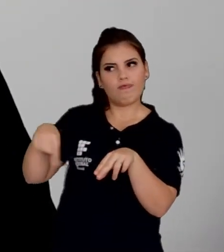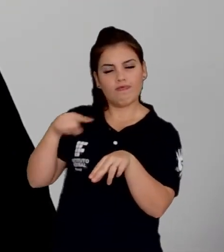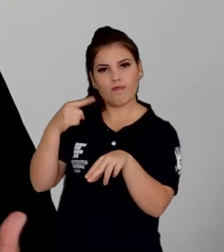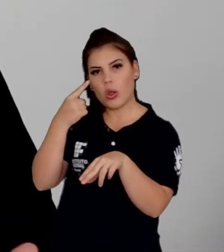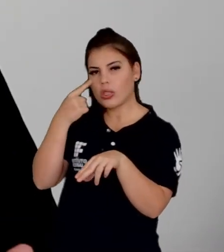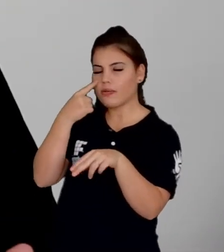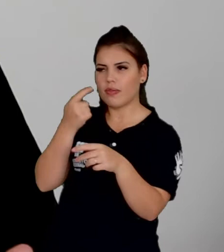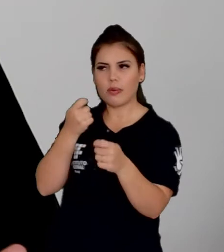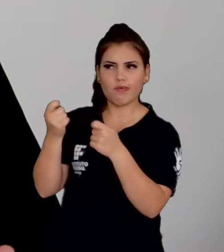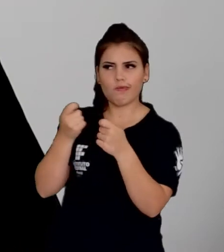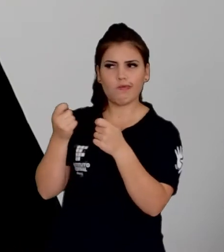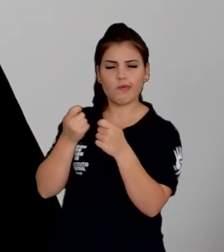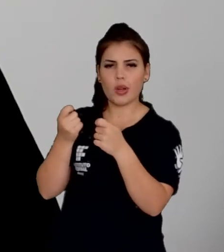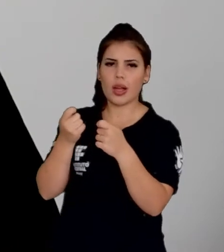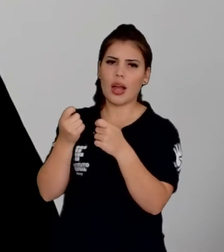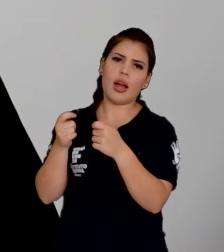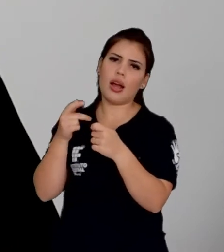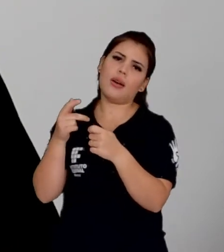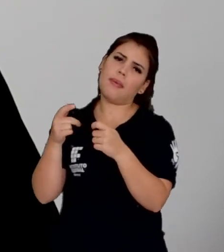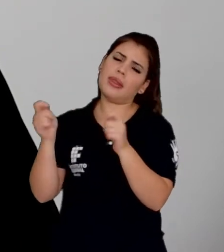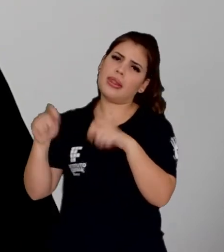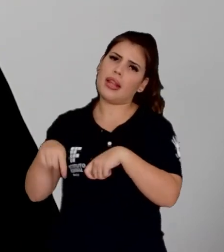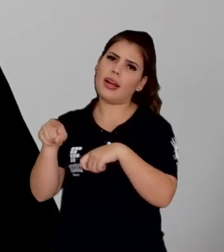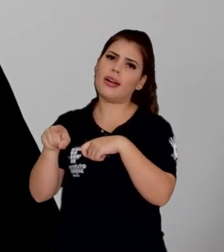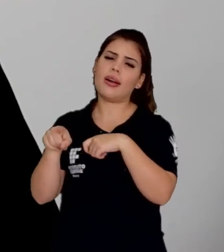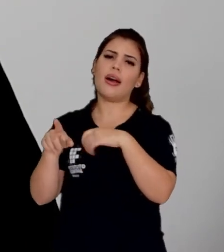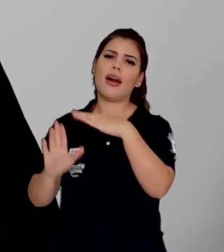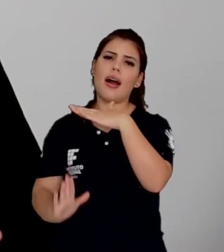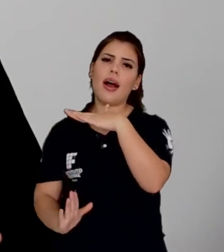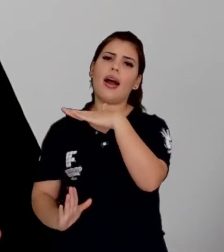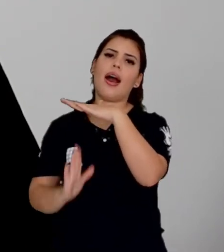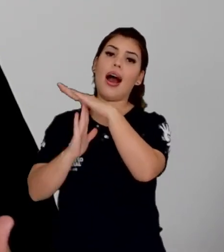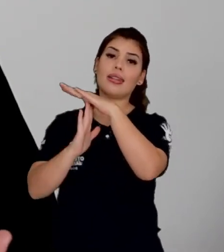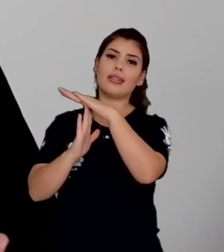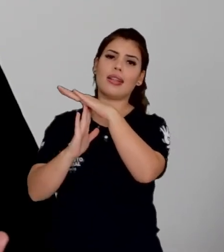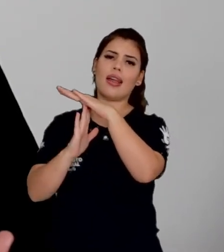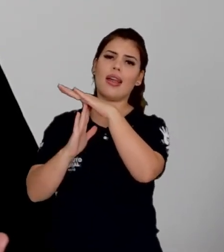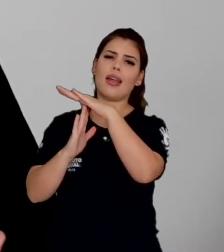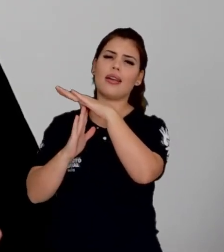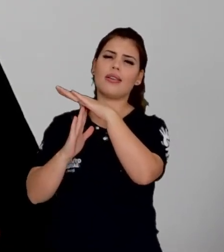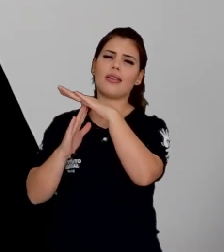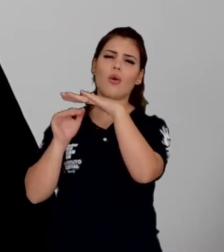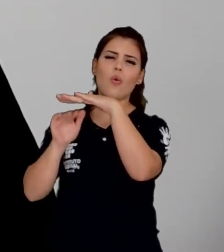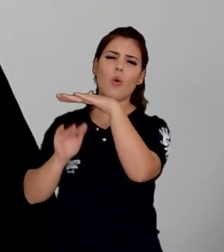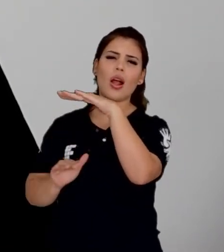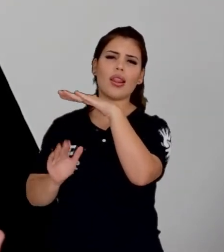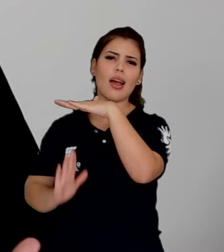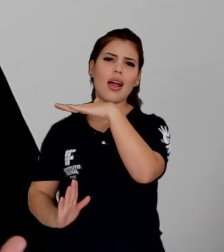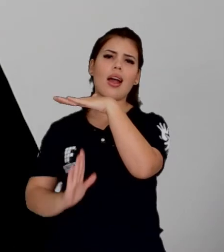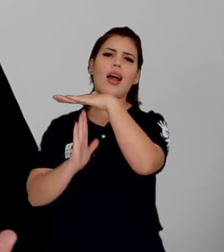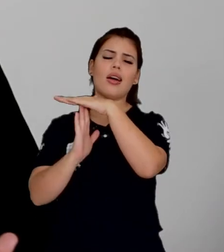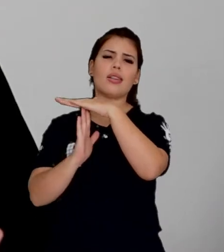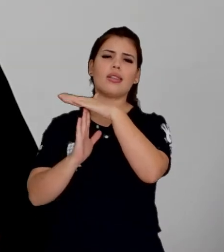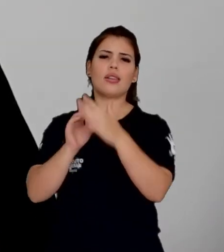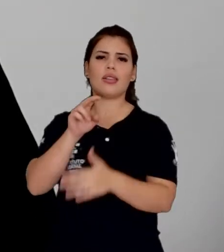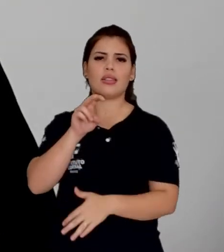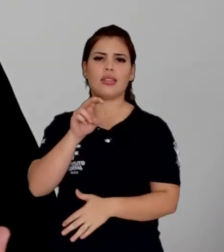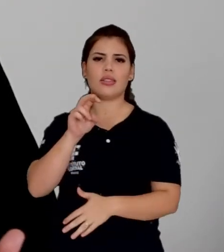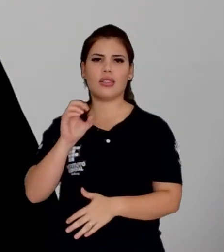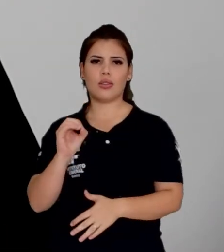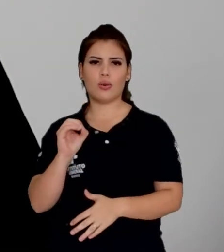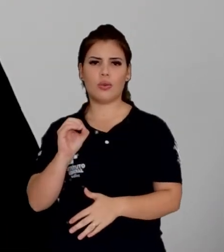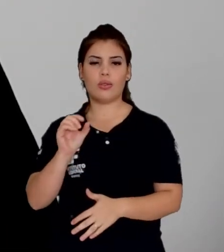que nós temos aí dentro do nosso organograma do IFPR, e nós passaremos, estamos fazendo um levantamento, e passaremos a ter um consumo de aproximadamente